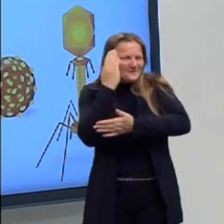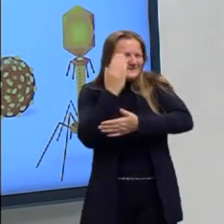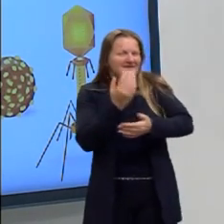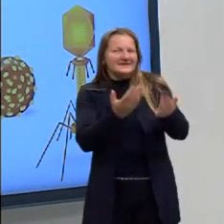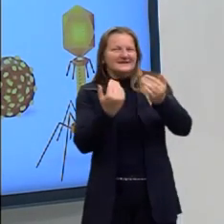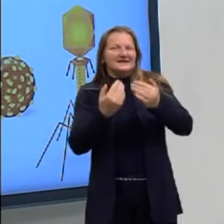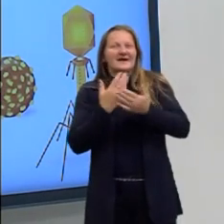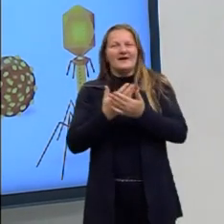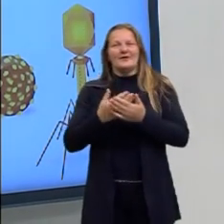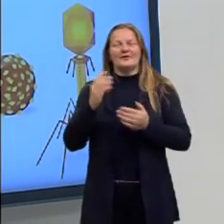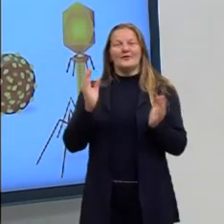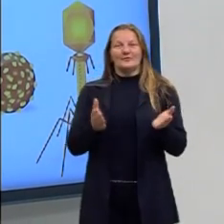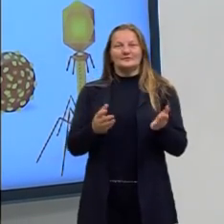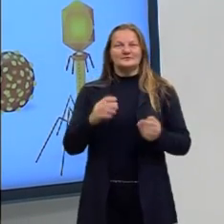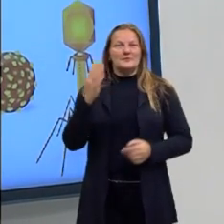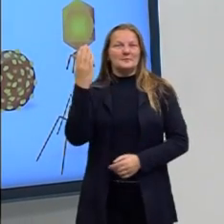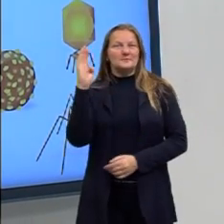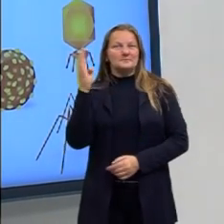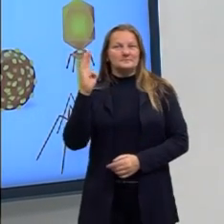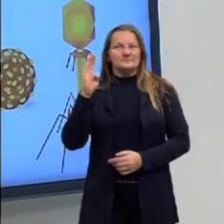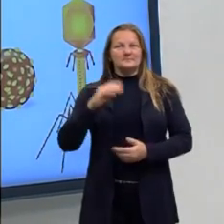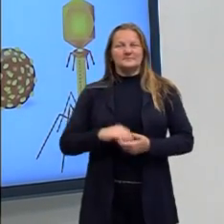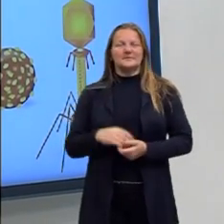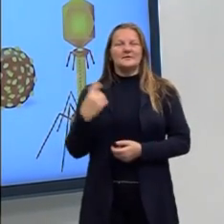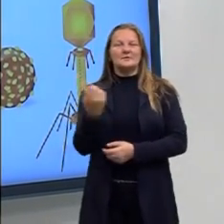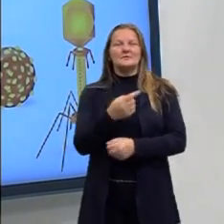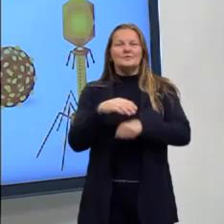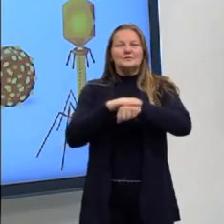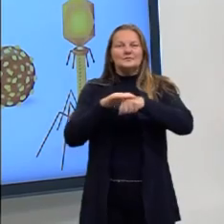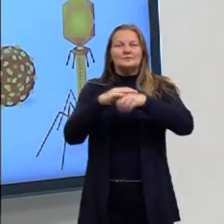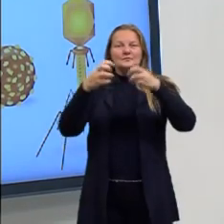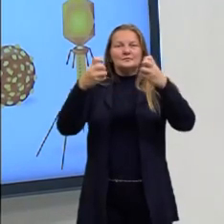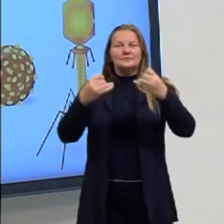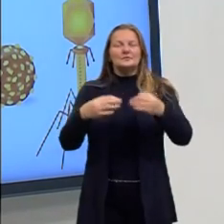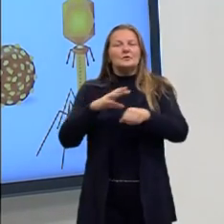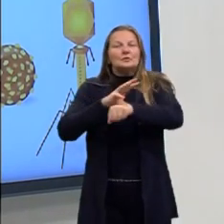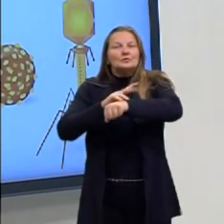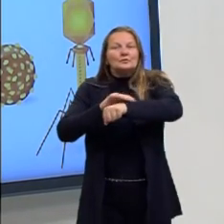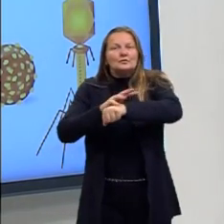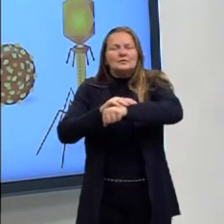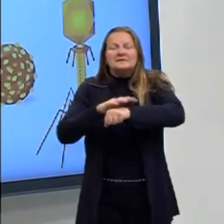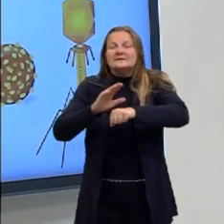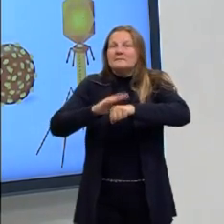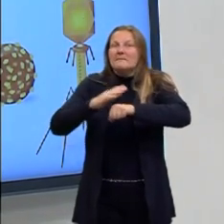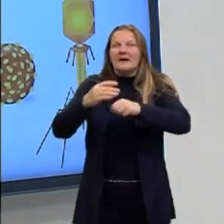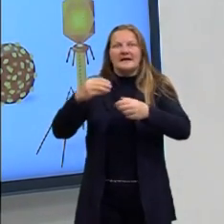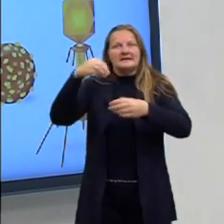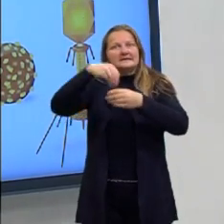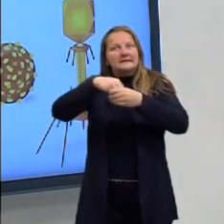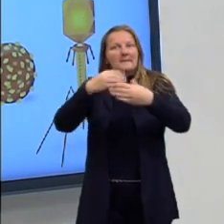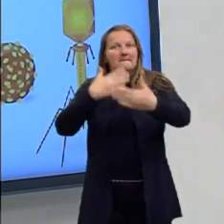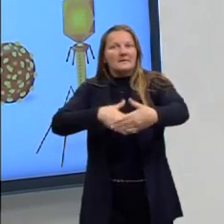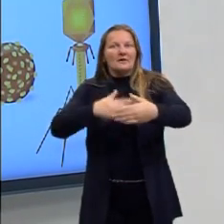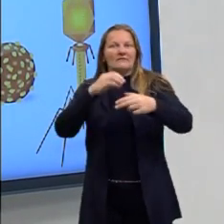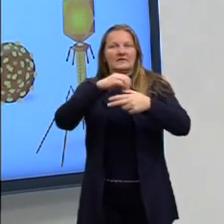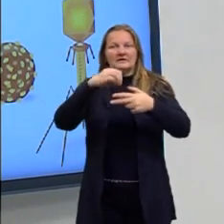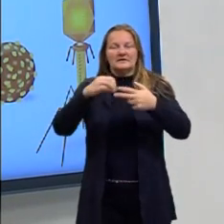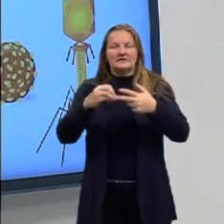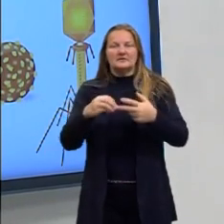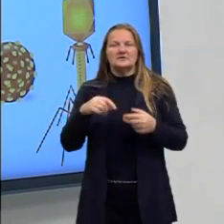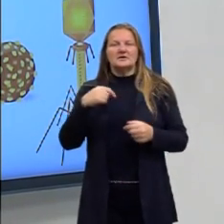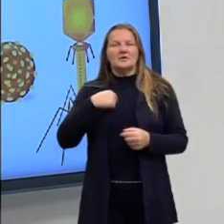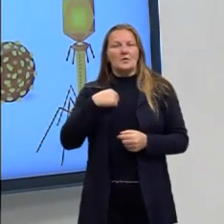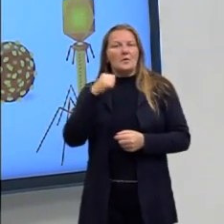Bom, a aula de hoje é aula de Biologia, nós vamos falar sobre doenças que mais cai no ENEM. Eu sou uma mulher